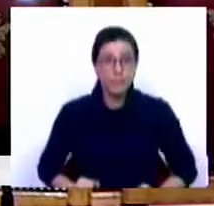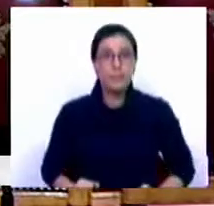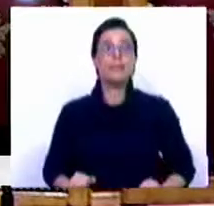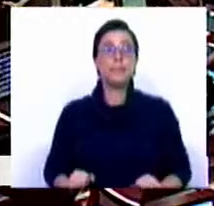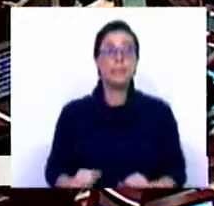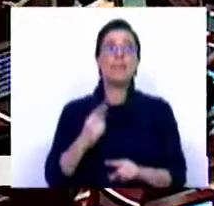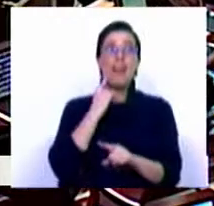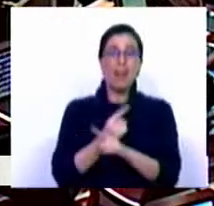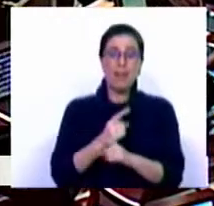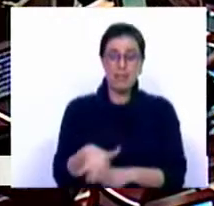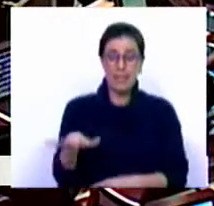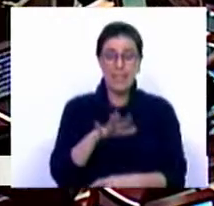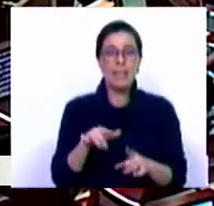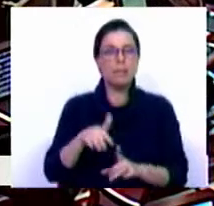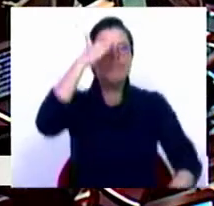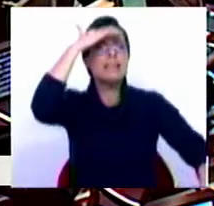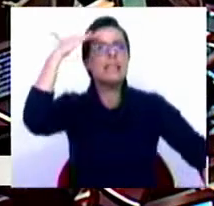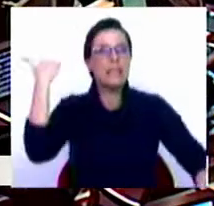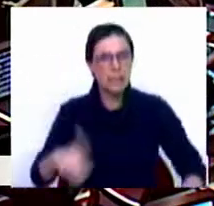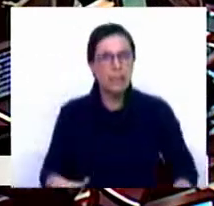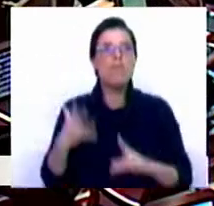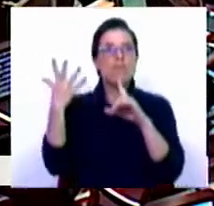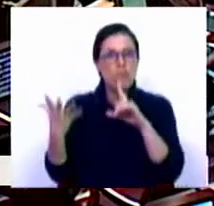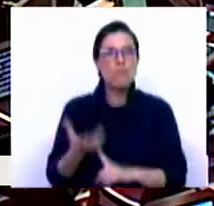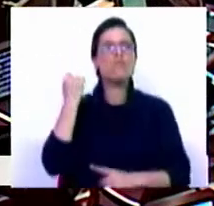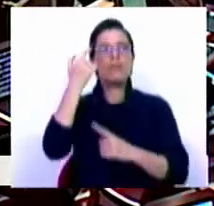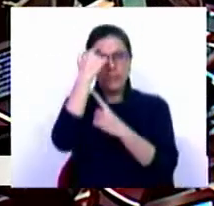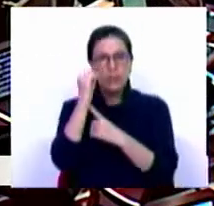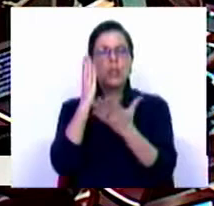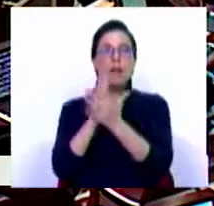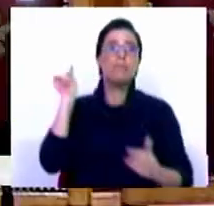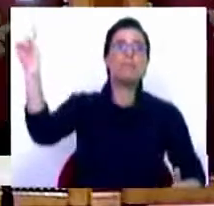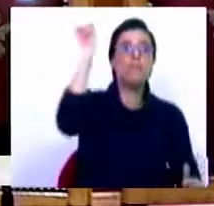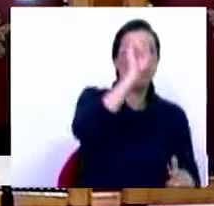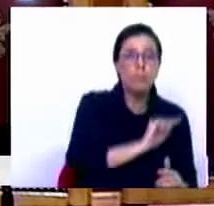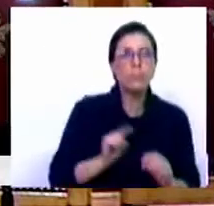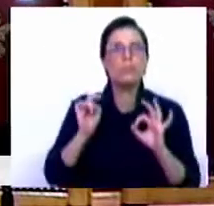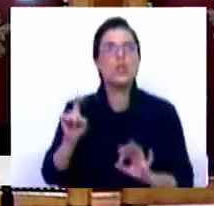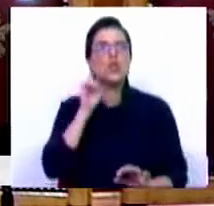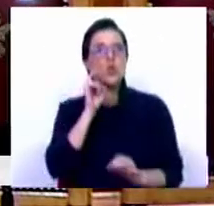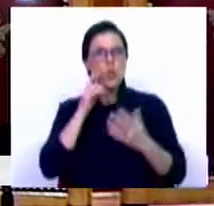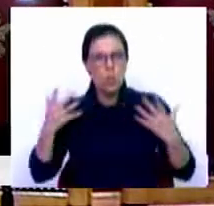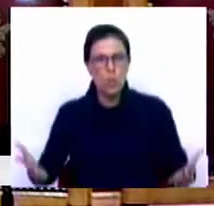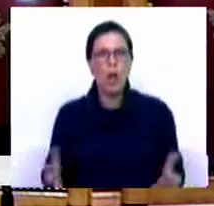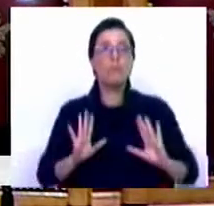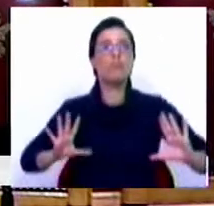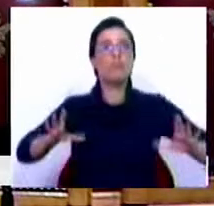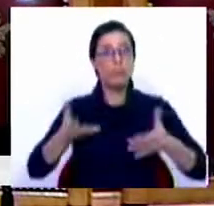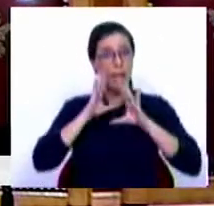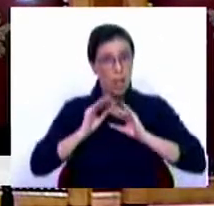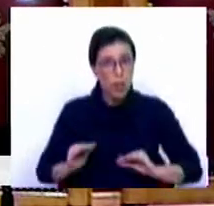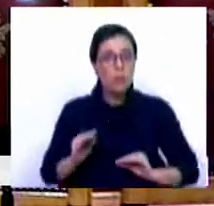neste contexto tão difícil, conseguiram erguer em cada escola um espaço de segurança e em cada comunidade